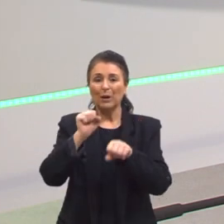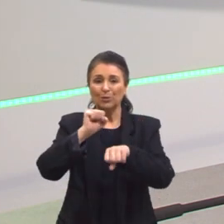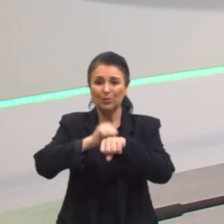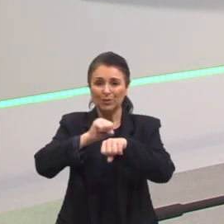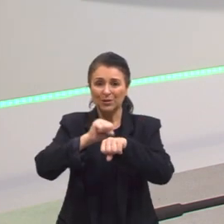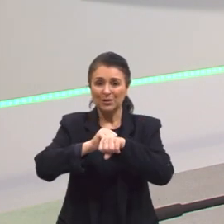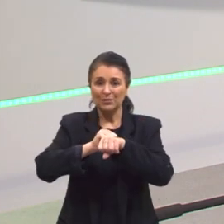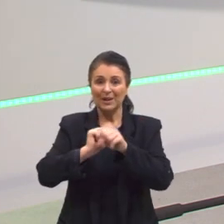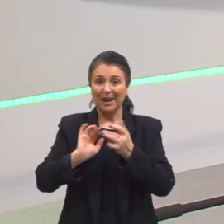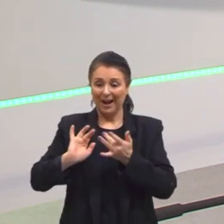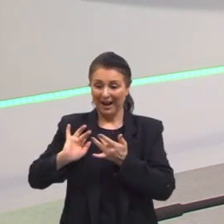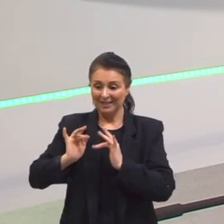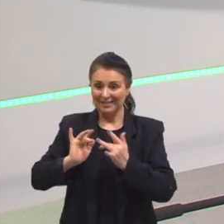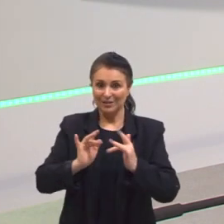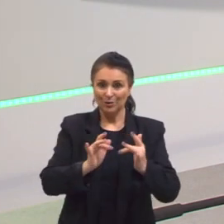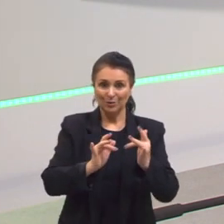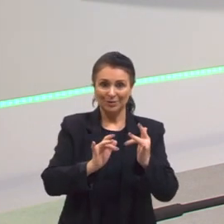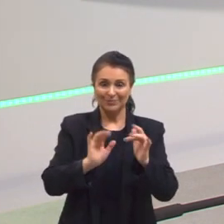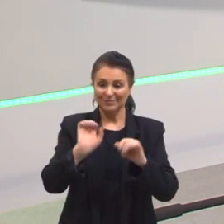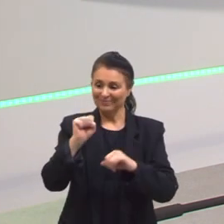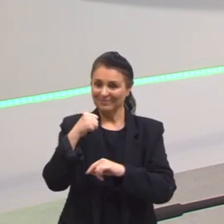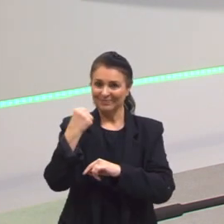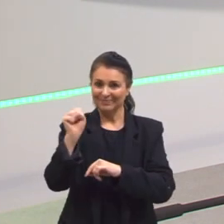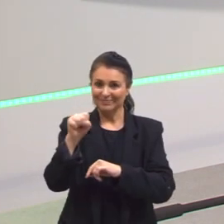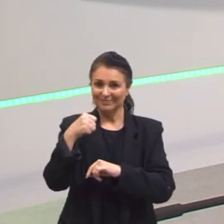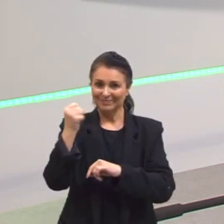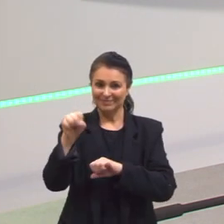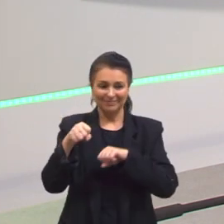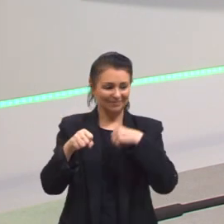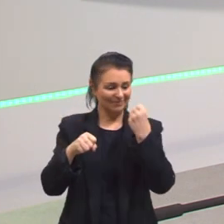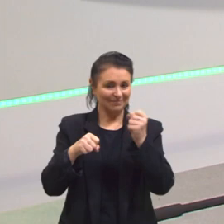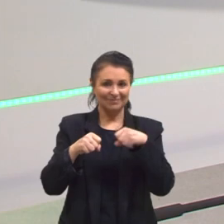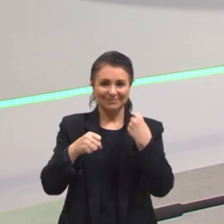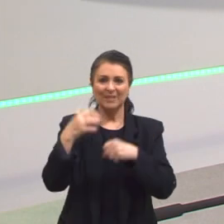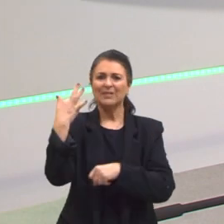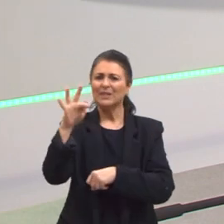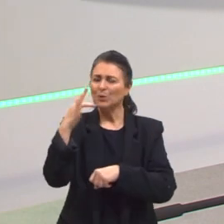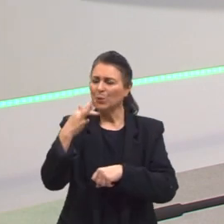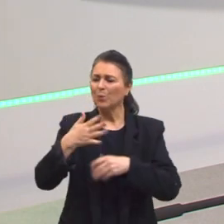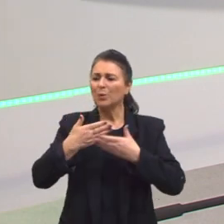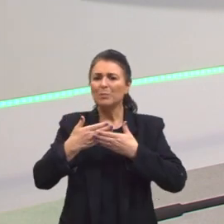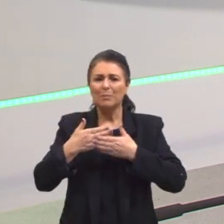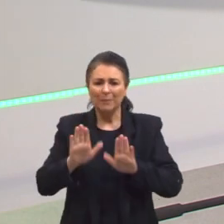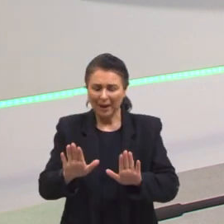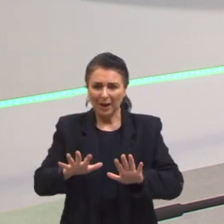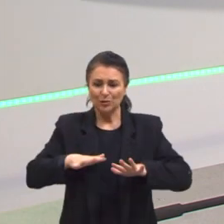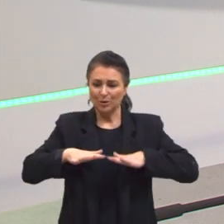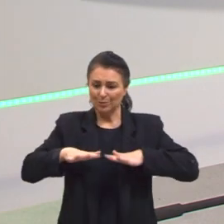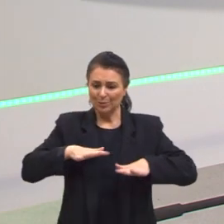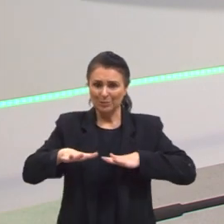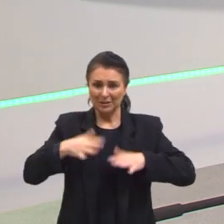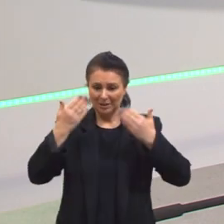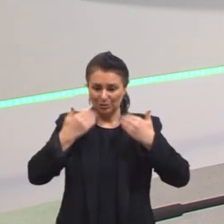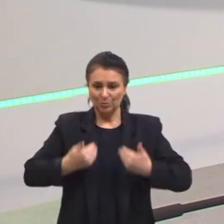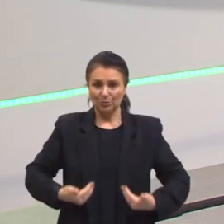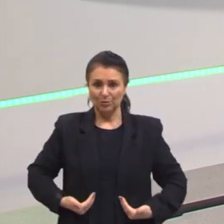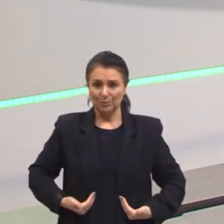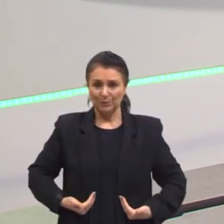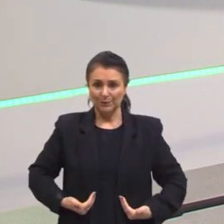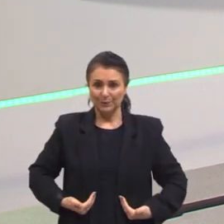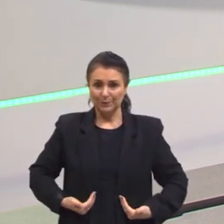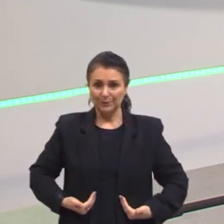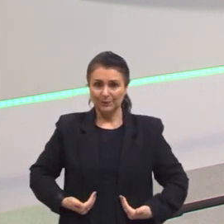articulações. Então, vai ter dor, vai ter a perda de mobilidade, vai ter vários sintomas bem ruins.